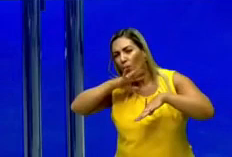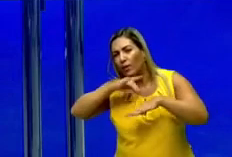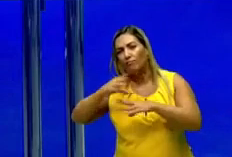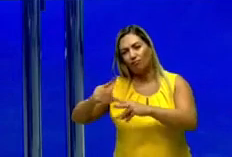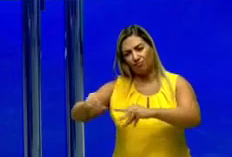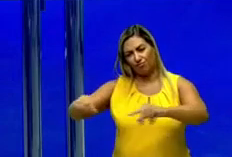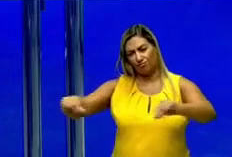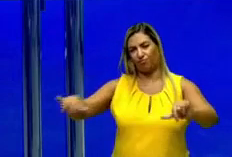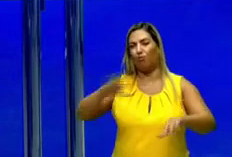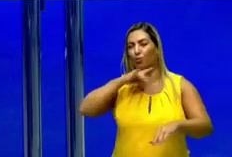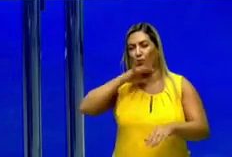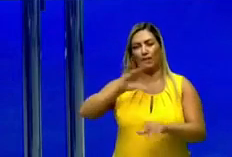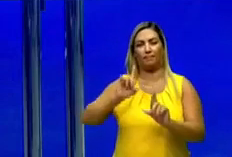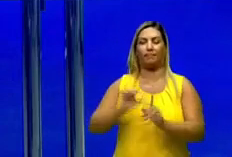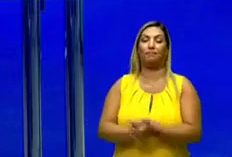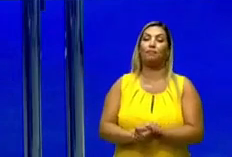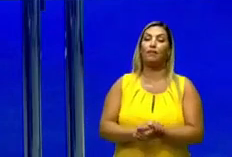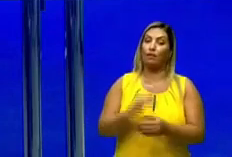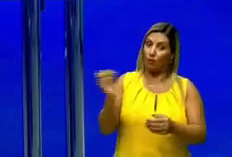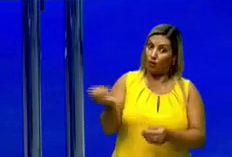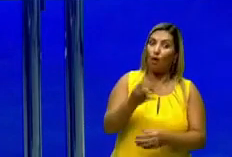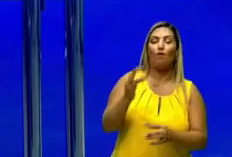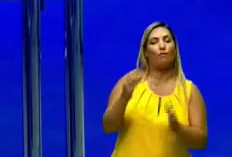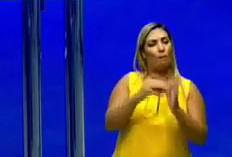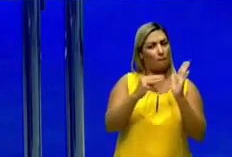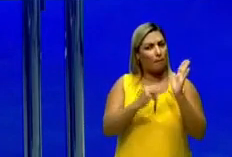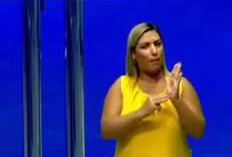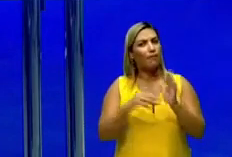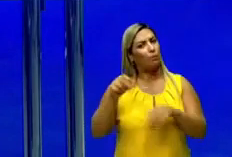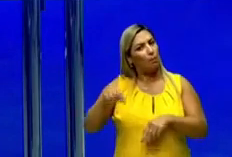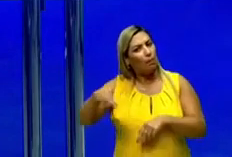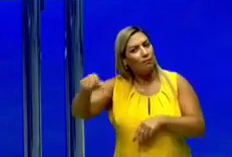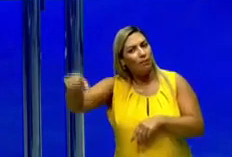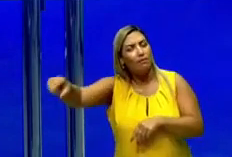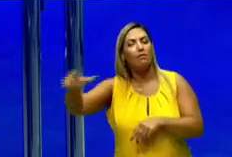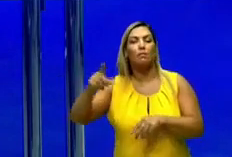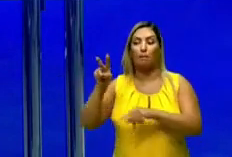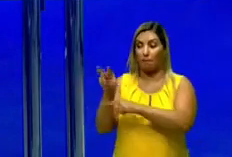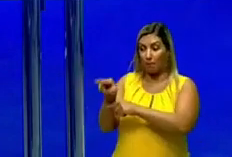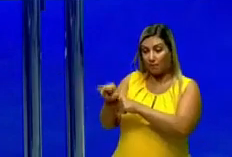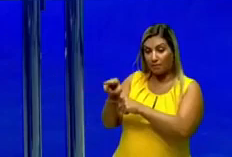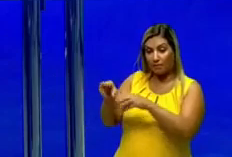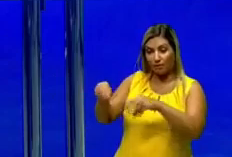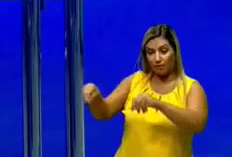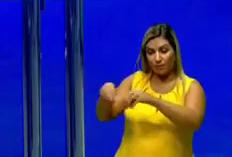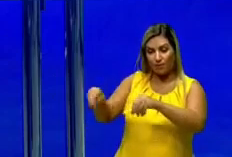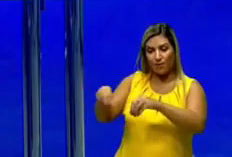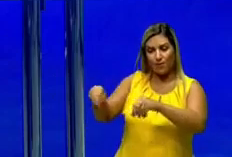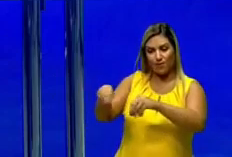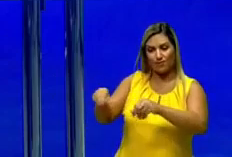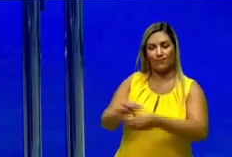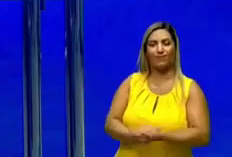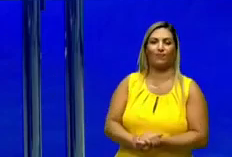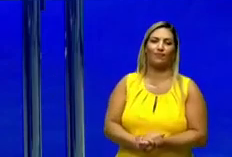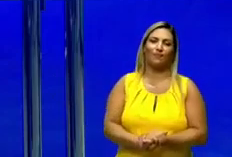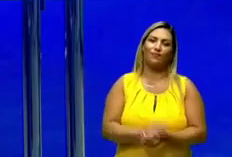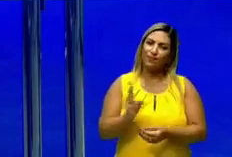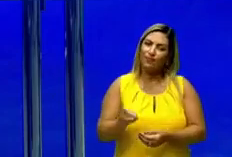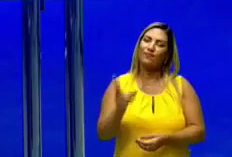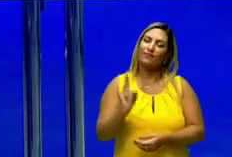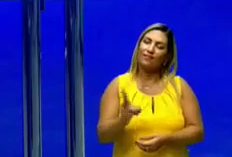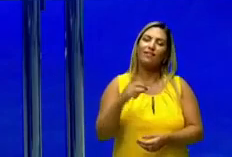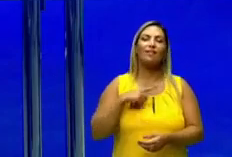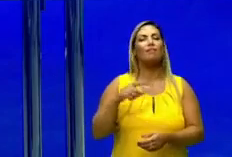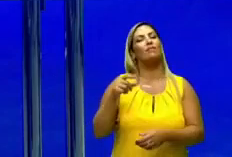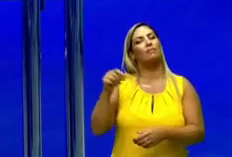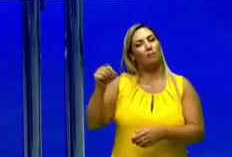vai tendo uma nova tecnologia, novos métodos de plantio para poder preservar o meio e continuar sempre produzindo.